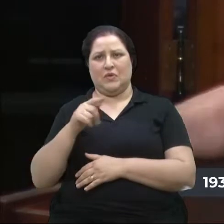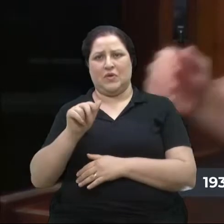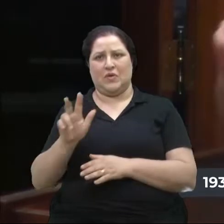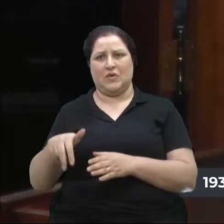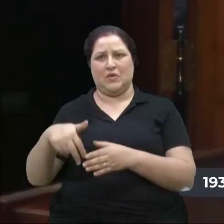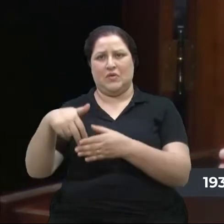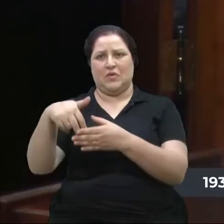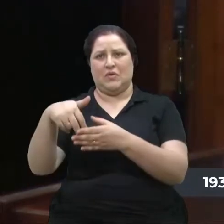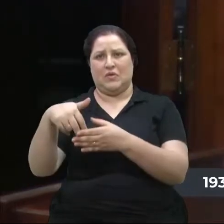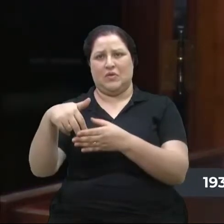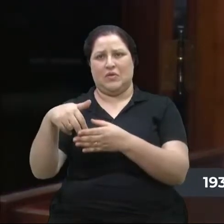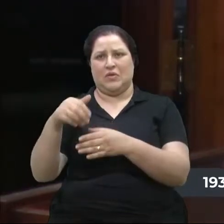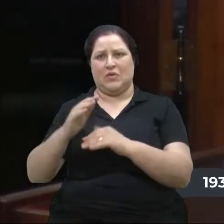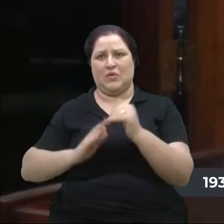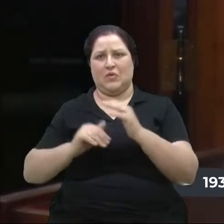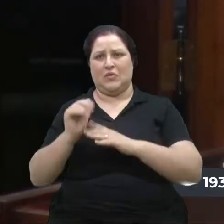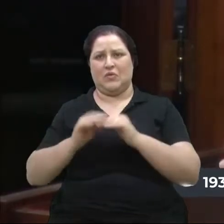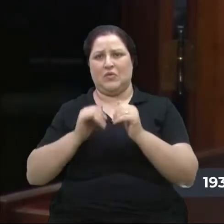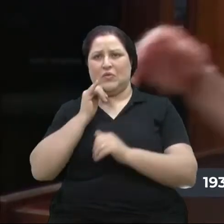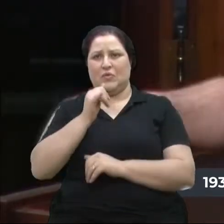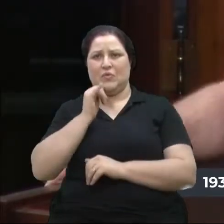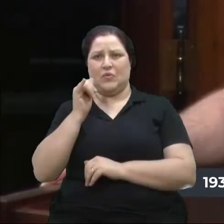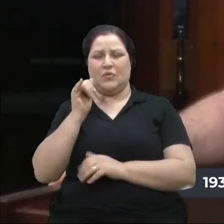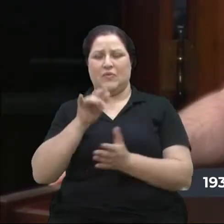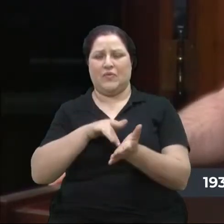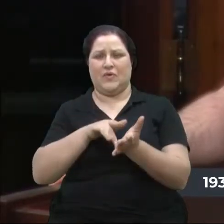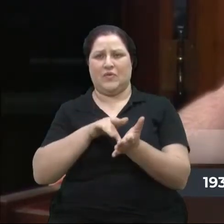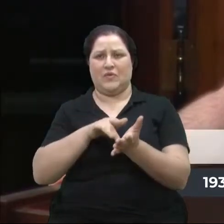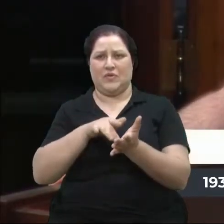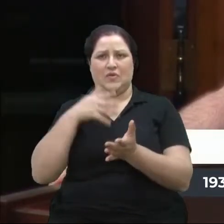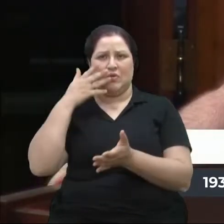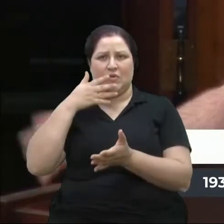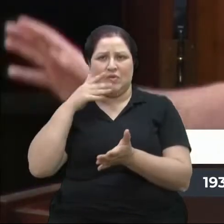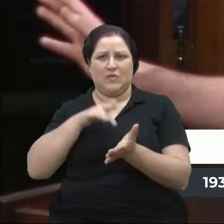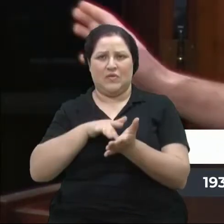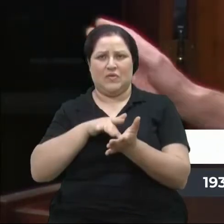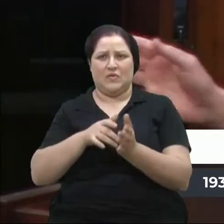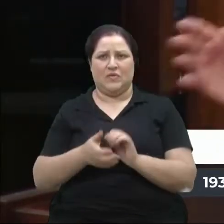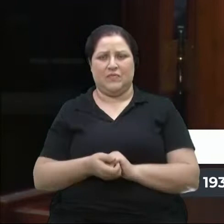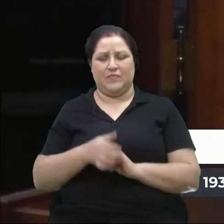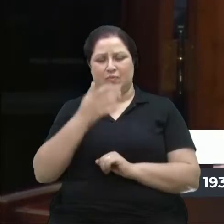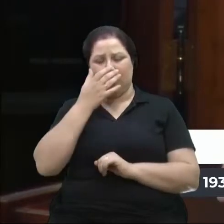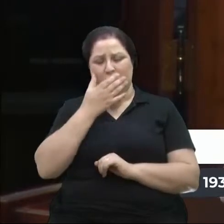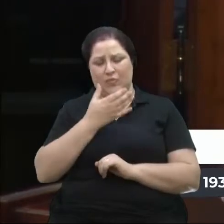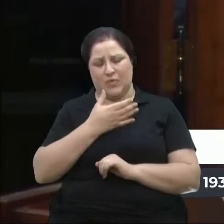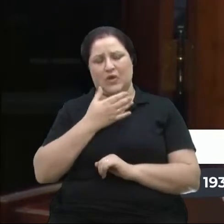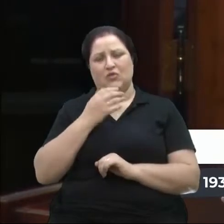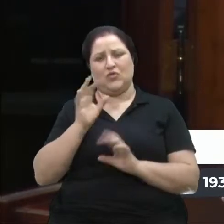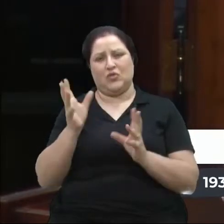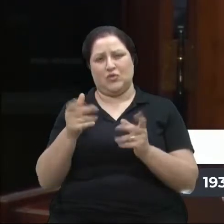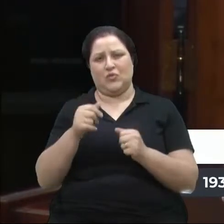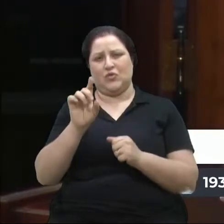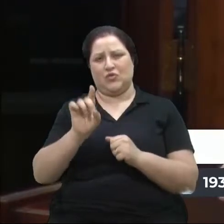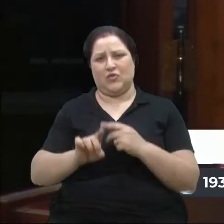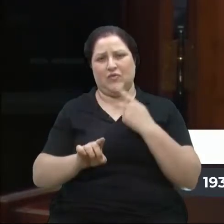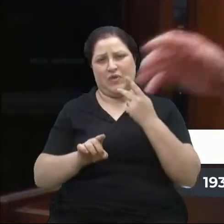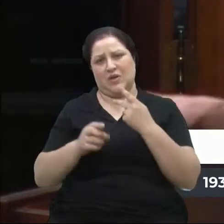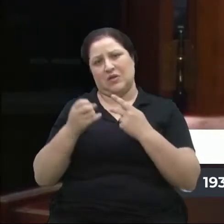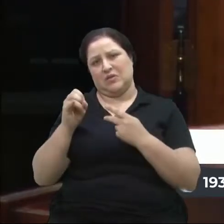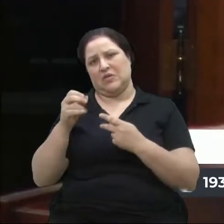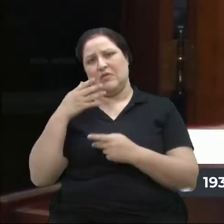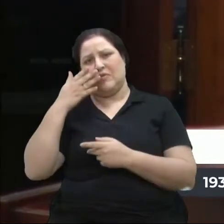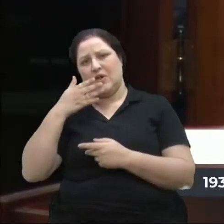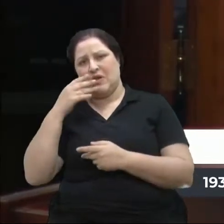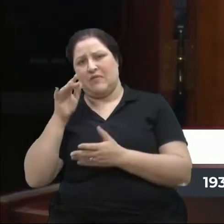tribuna da Câmara para construir narrativas falsas. Bom, eu acho que todo mundo tem o direito de falar, achar que a narrativa é falsa, mas eu